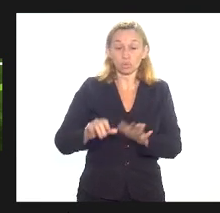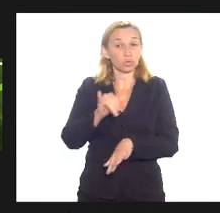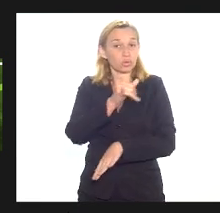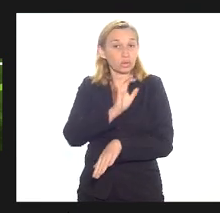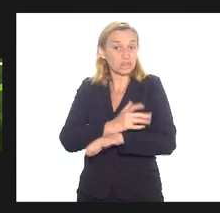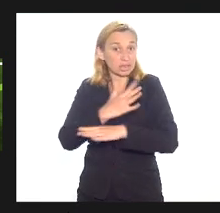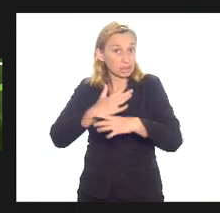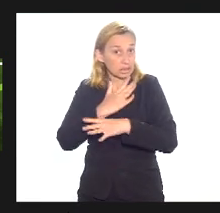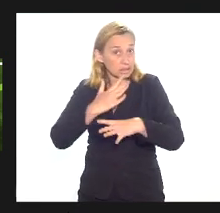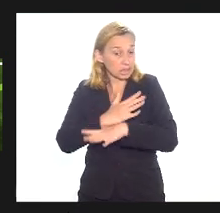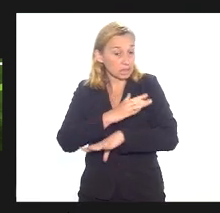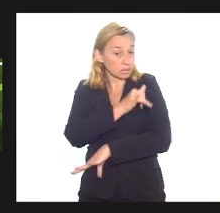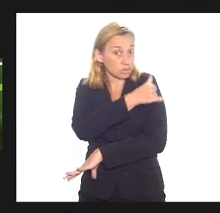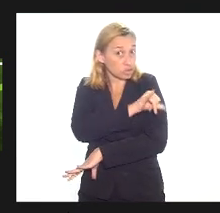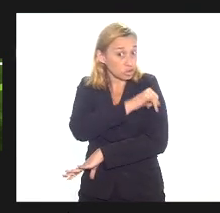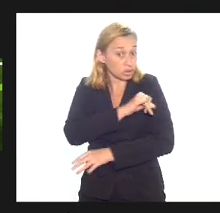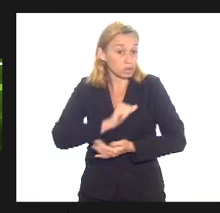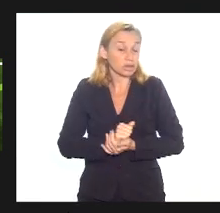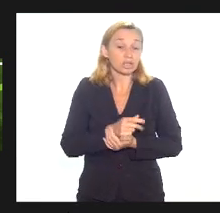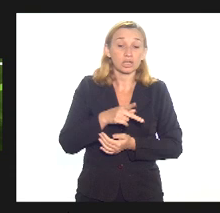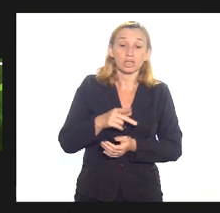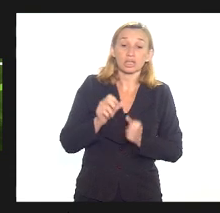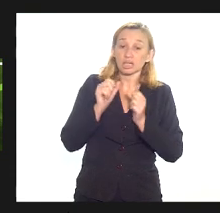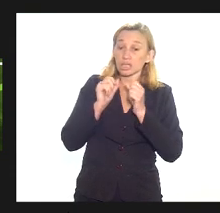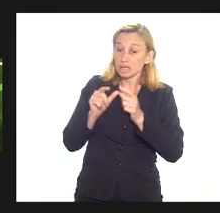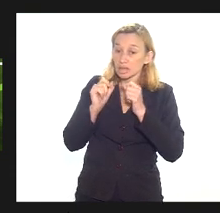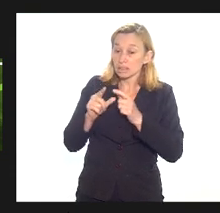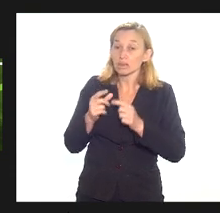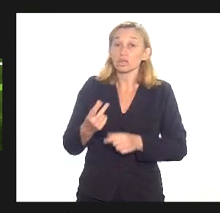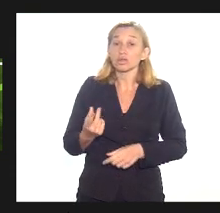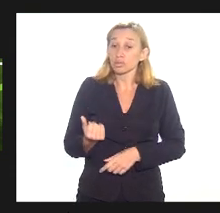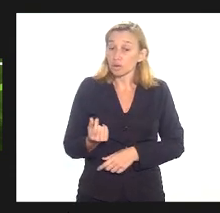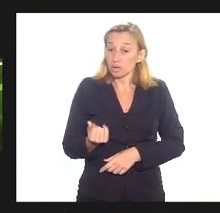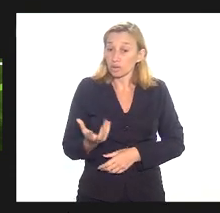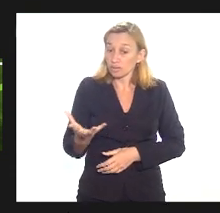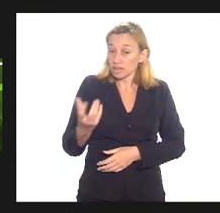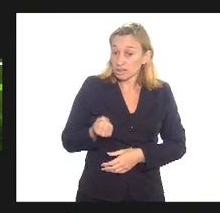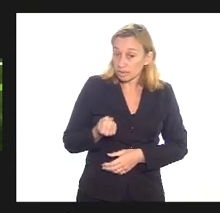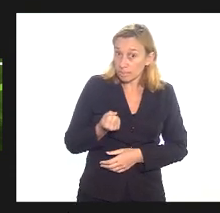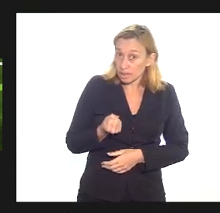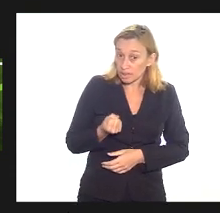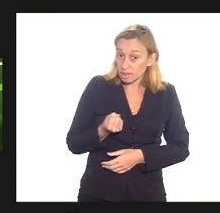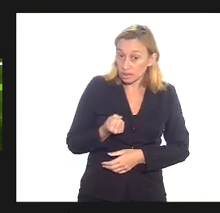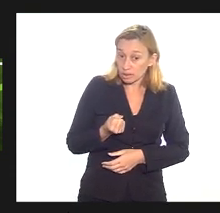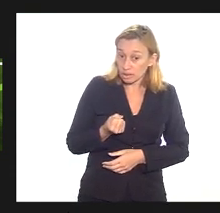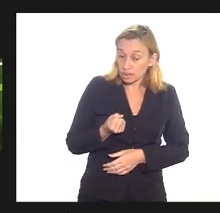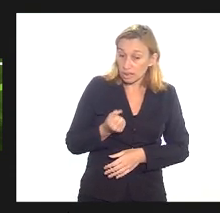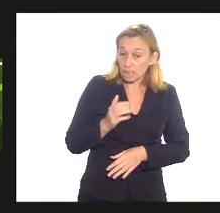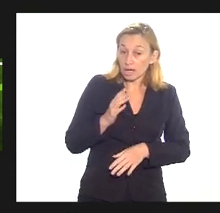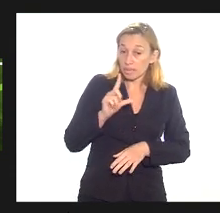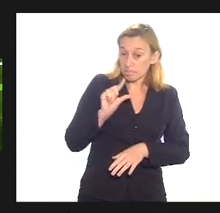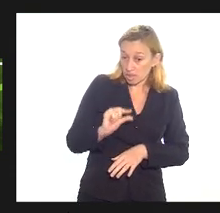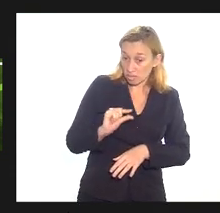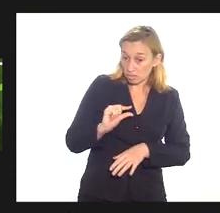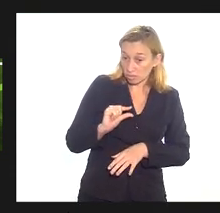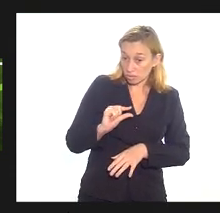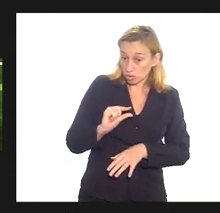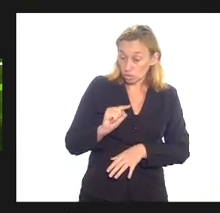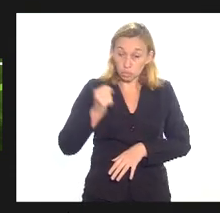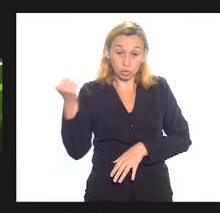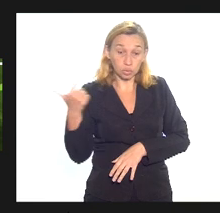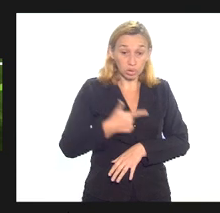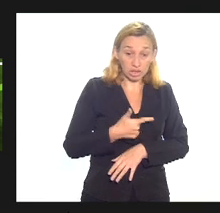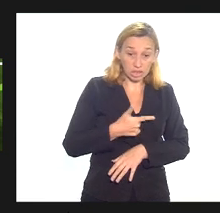que que questiona que o valor que ela vai receber de autórgama é muito menor do que